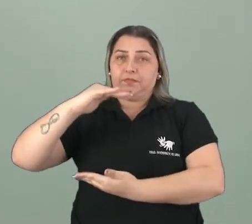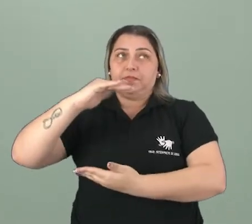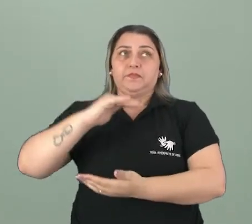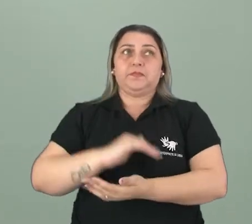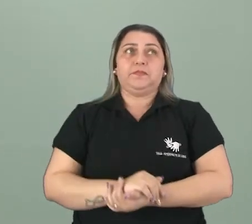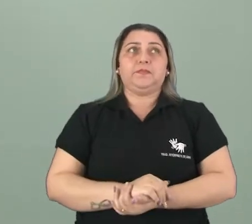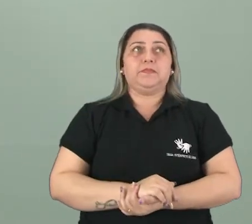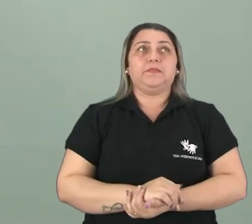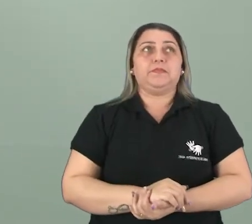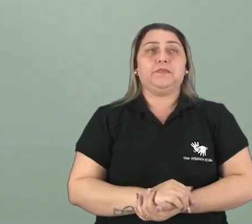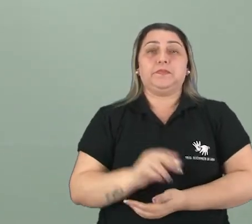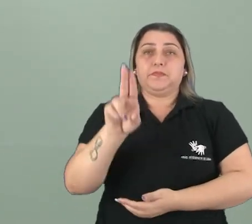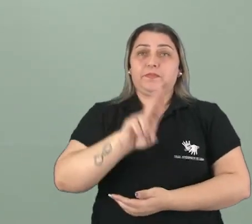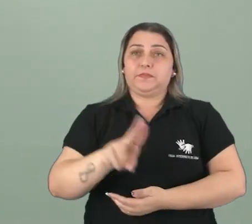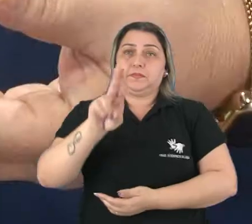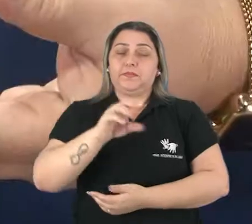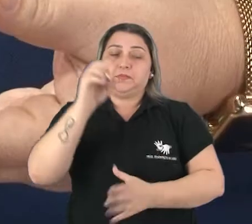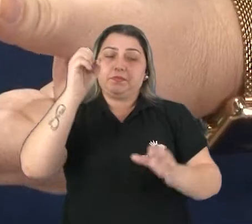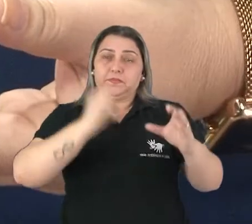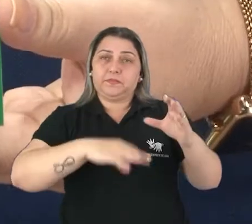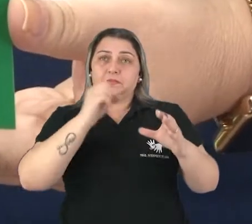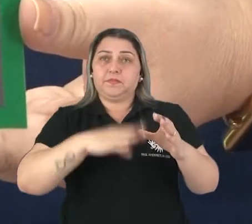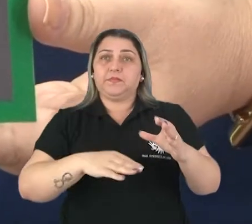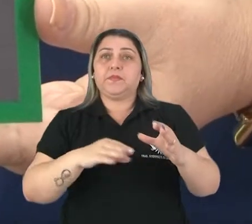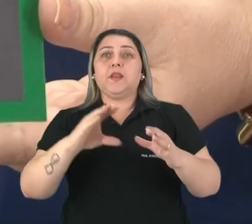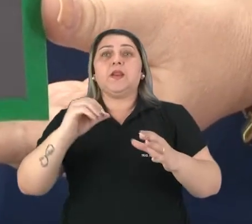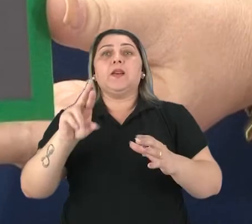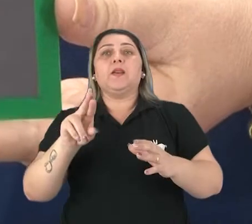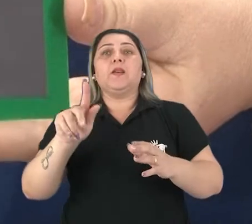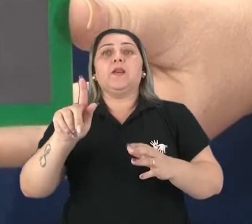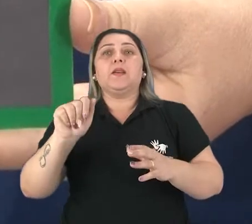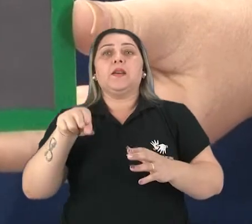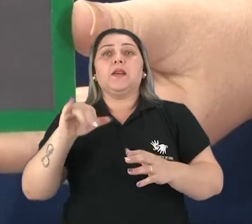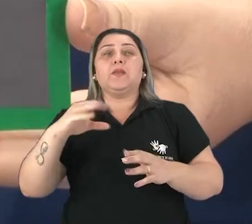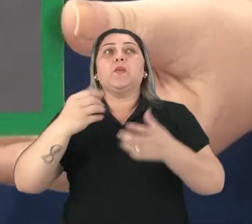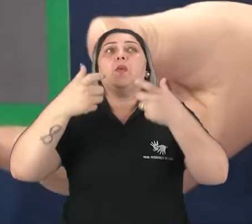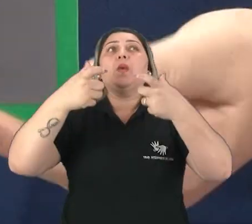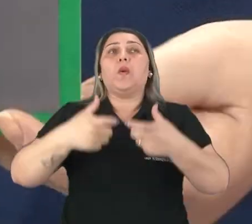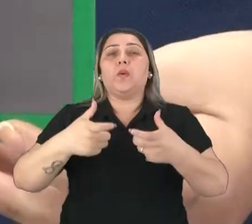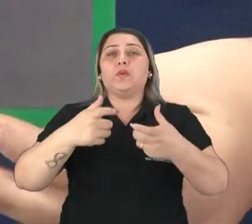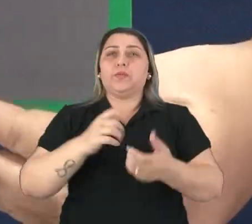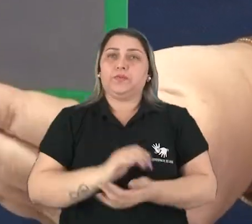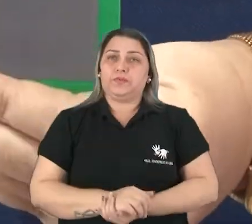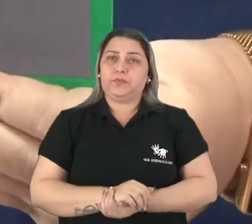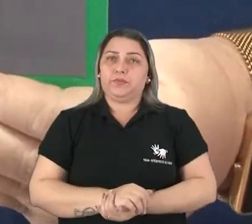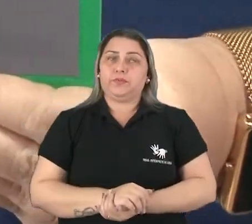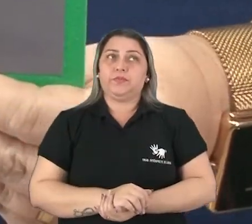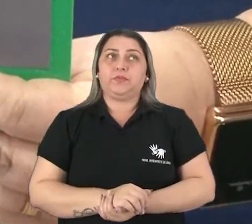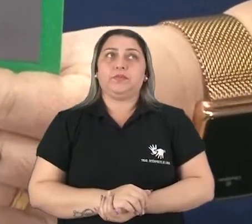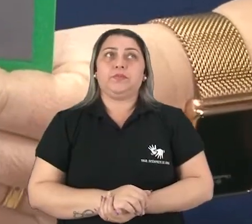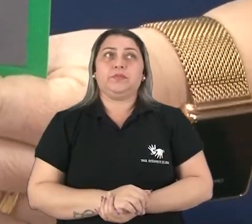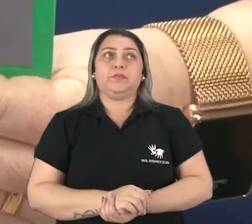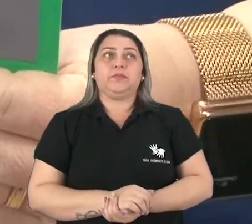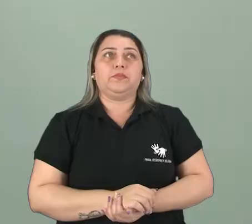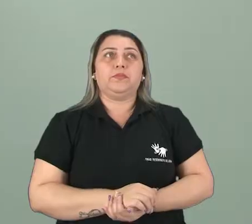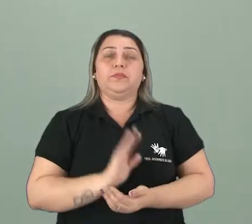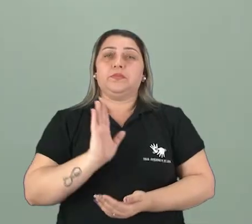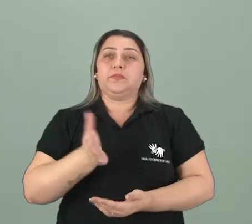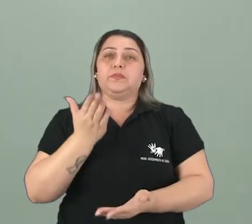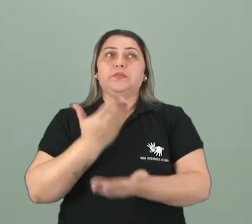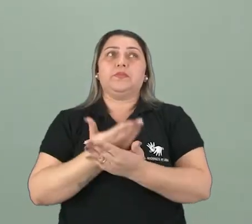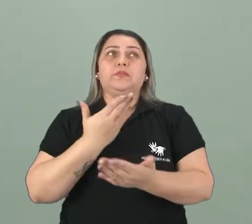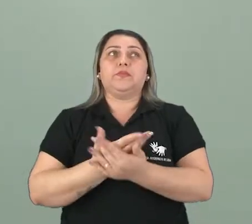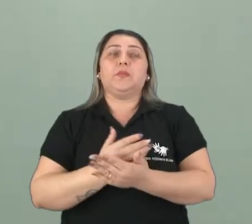Essa aqui. As lixeiras são usadas para jogar lixo orgânico. Onde que vai? Olha só, do que a gente já estudou.